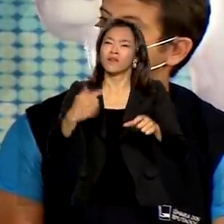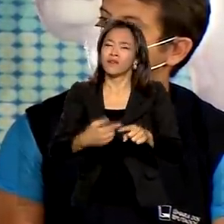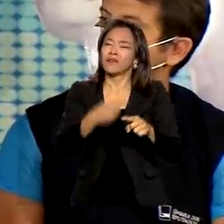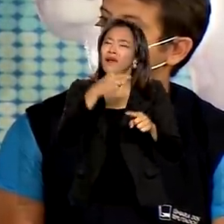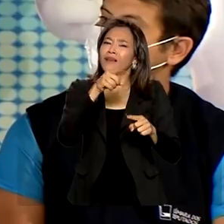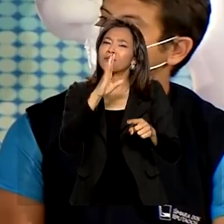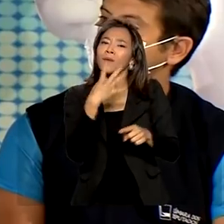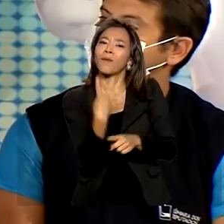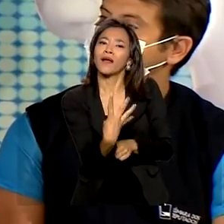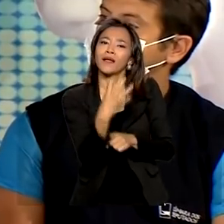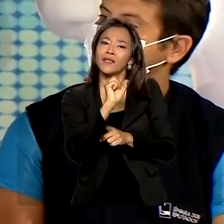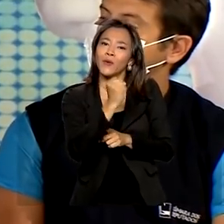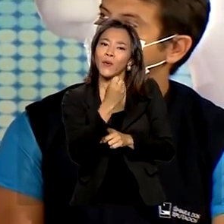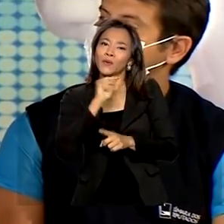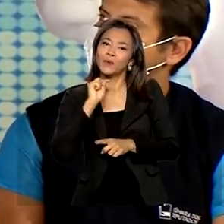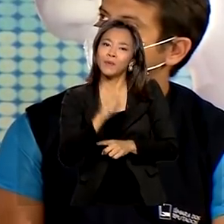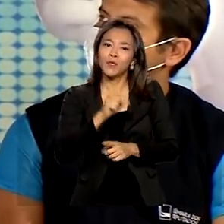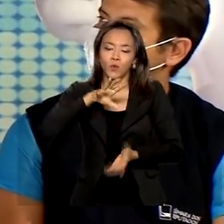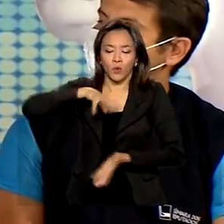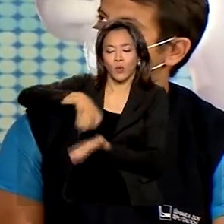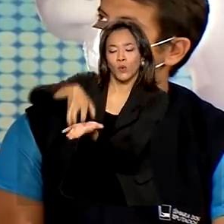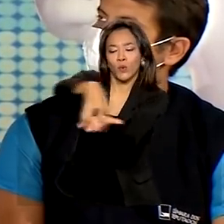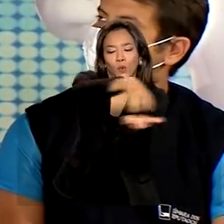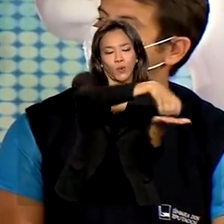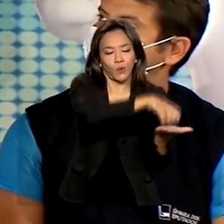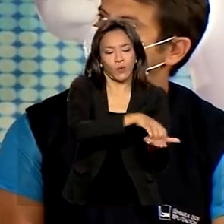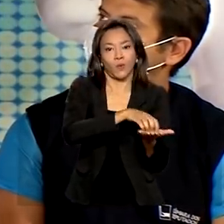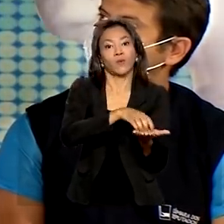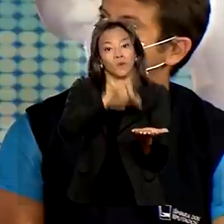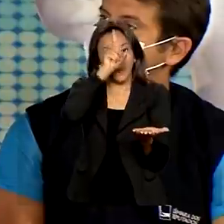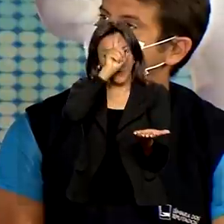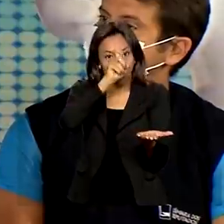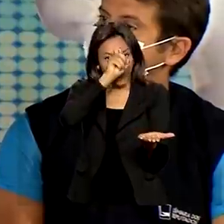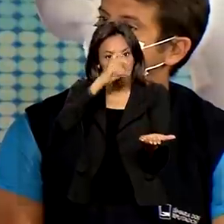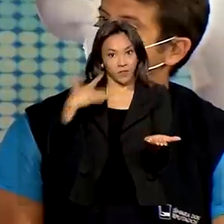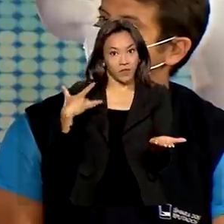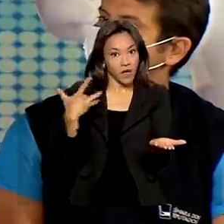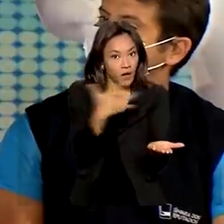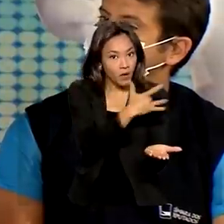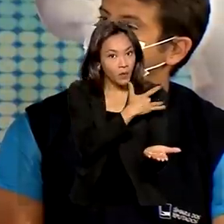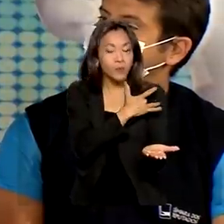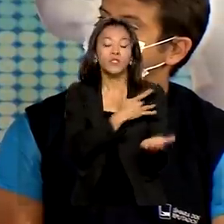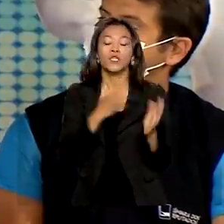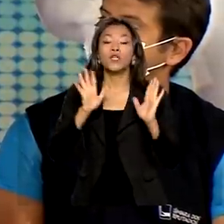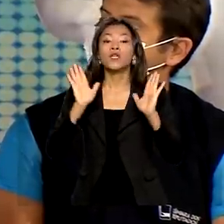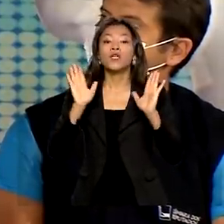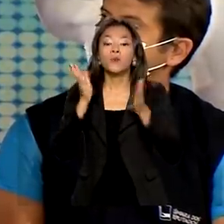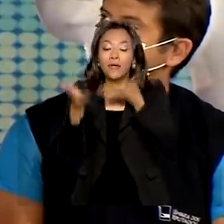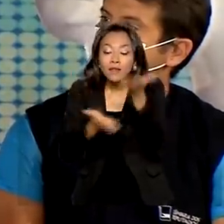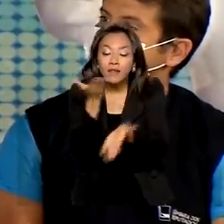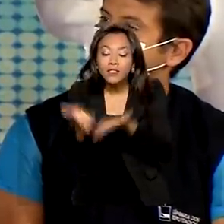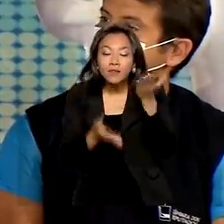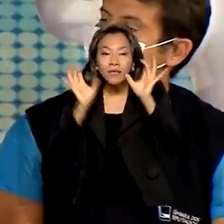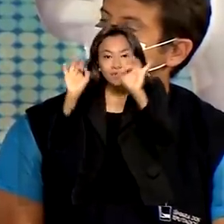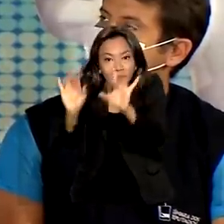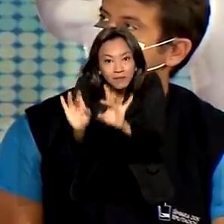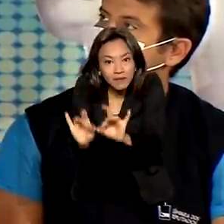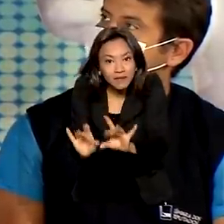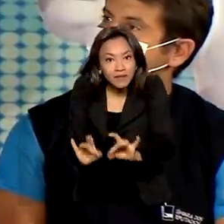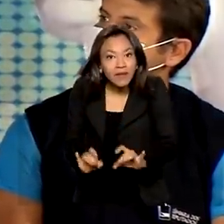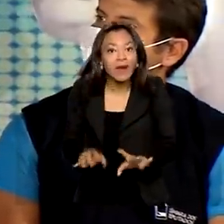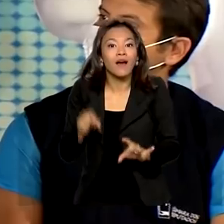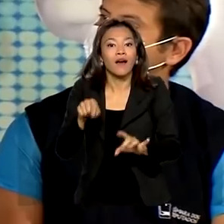48 mil unidades básicas de saúde, ao atendimento especializado na nossa terapia